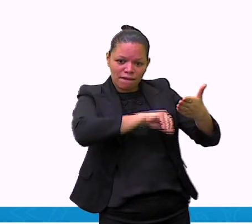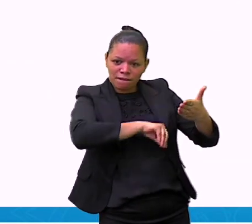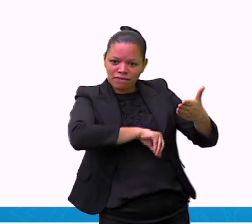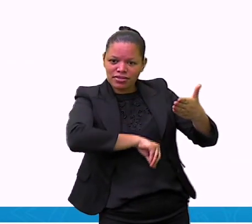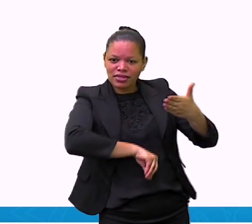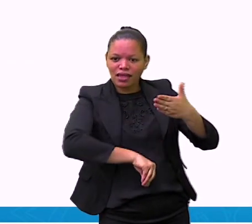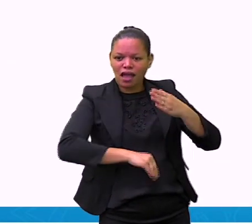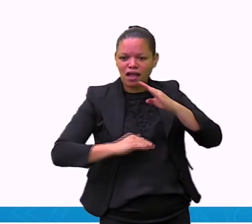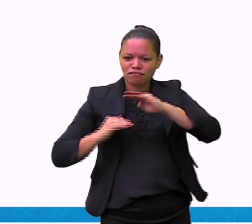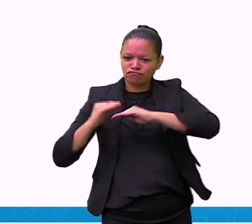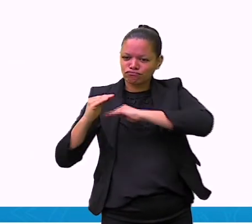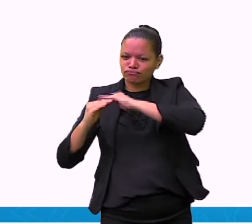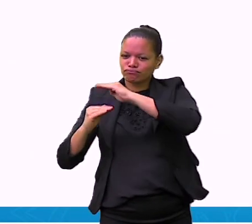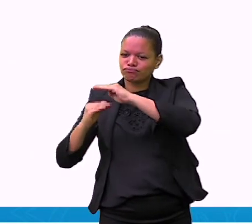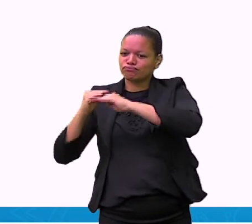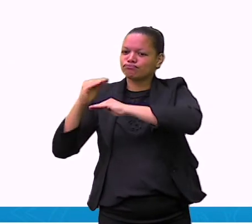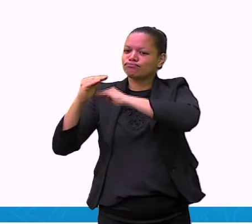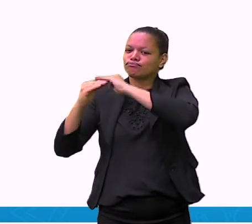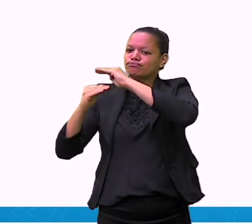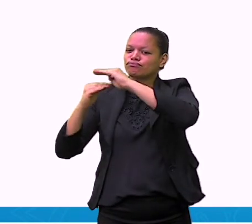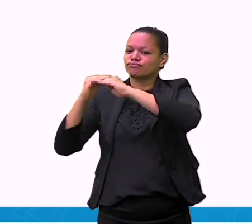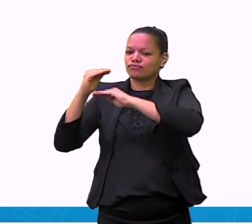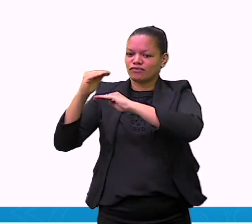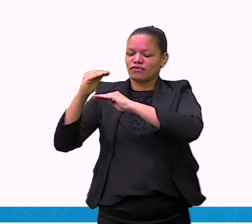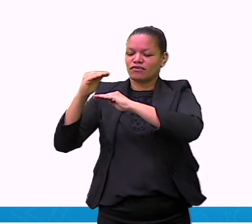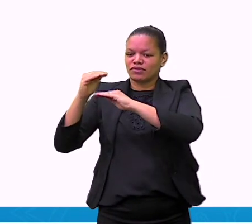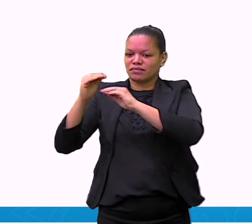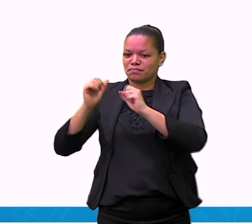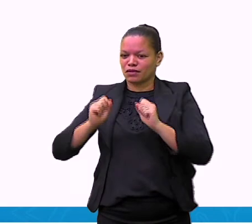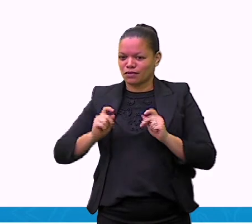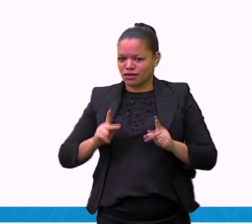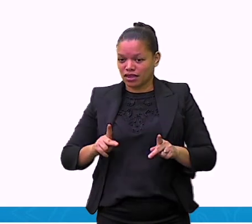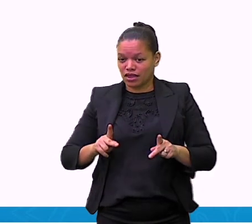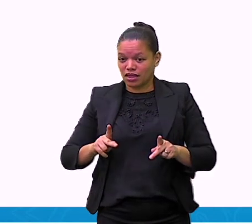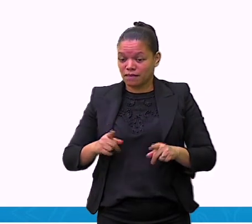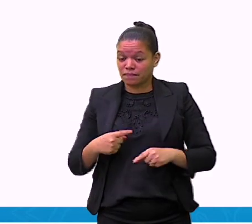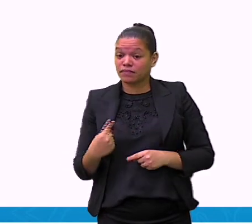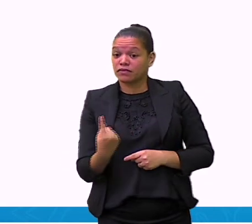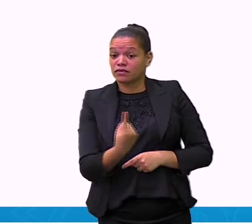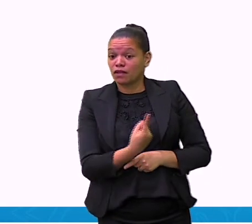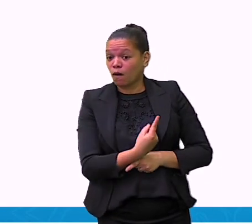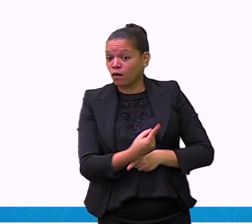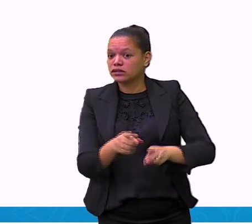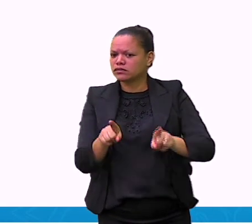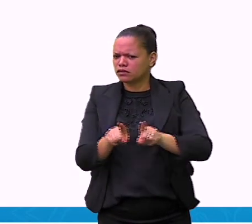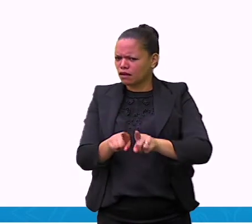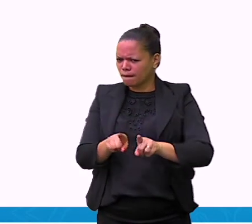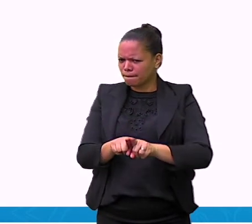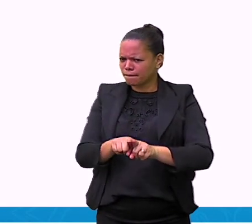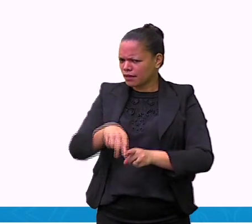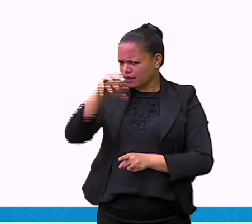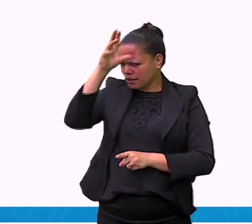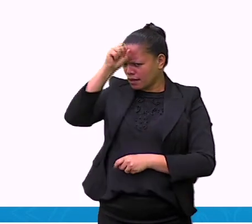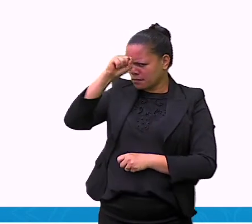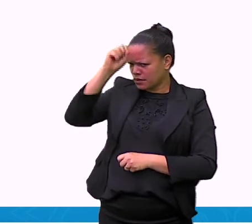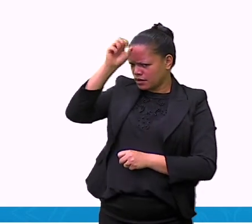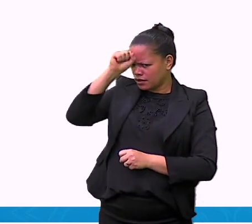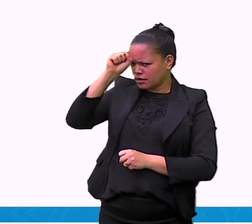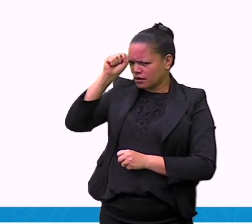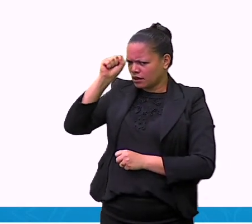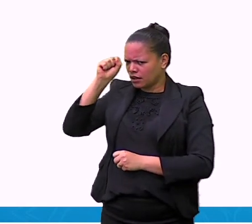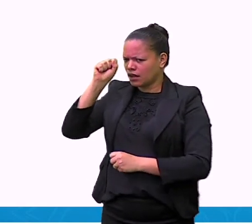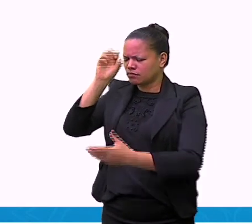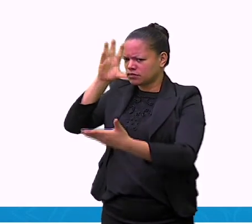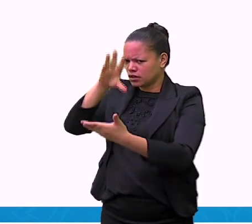Como eu disse para vocês, nós aprendemos também pela observação, mas também pela inteligência e